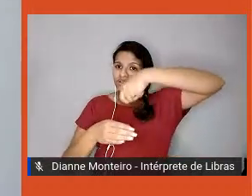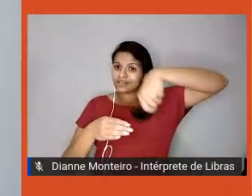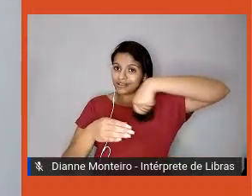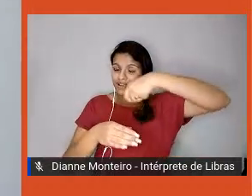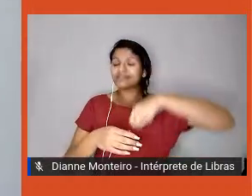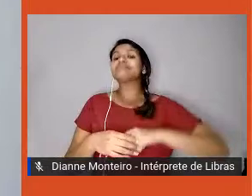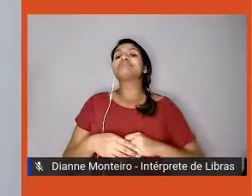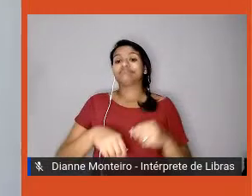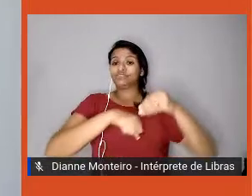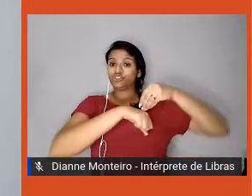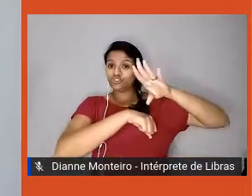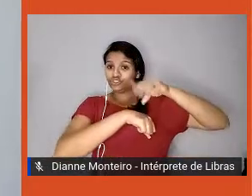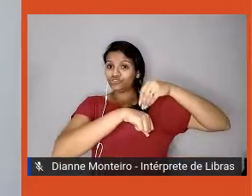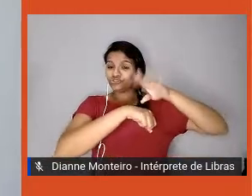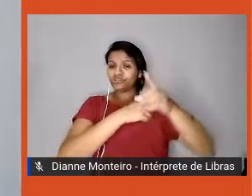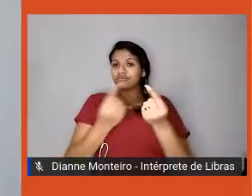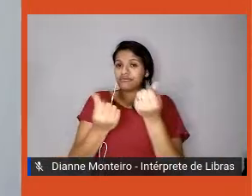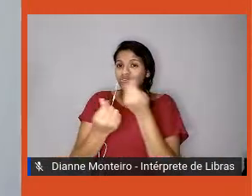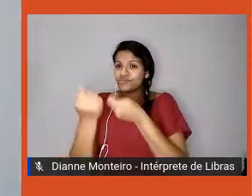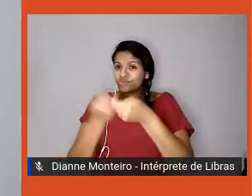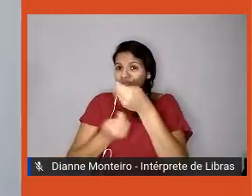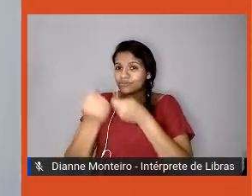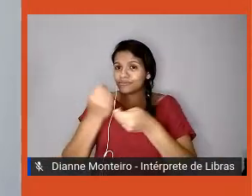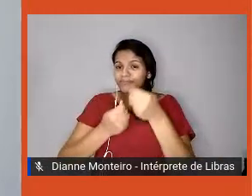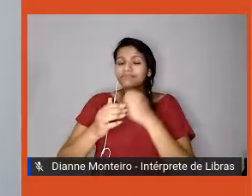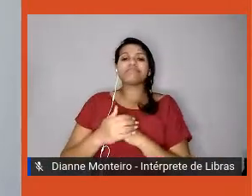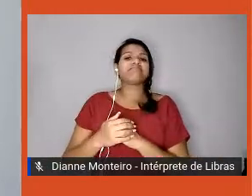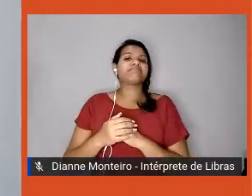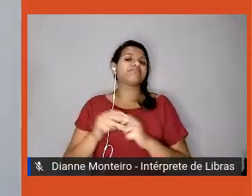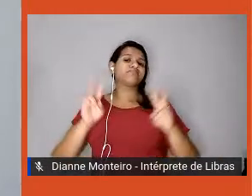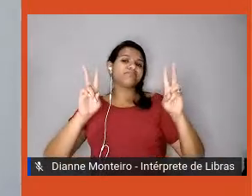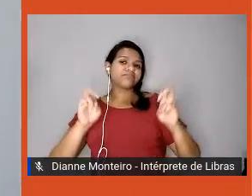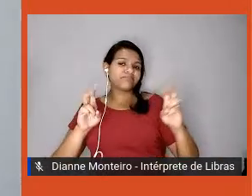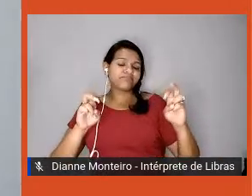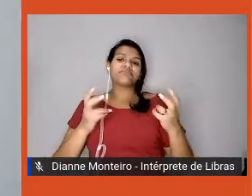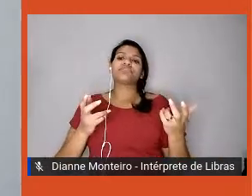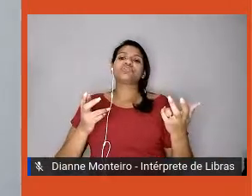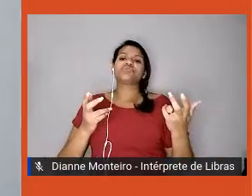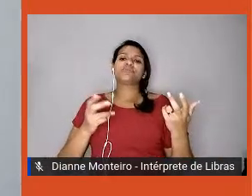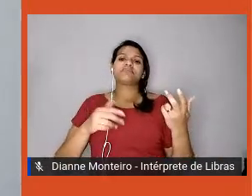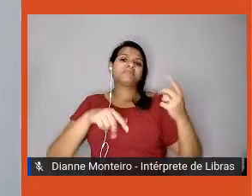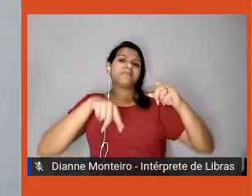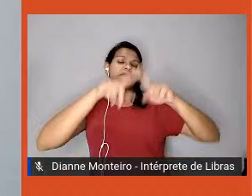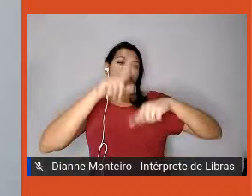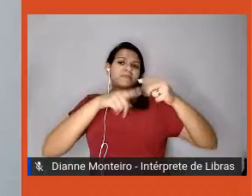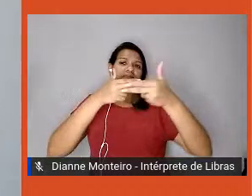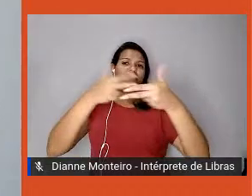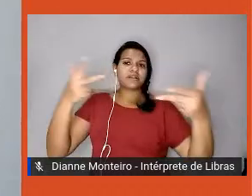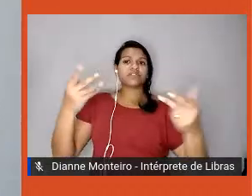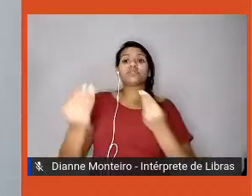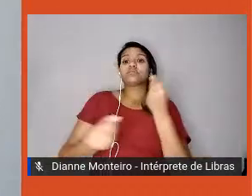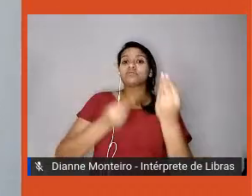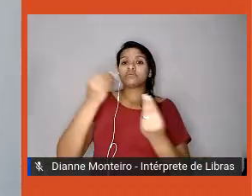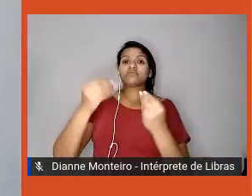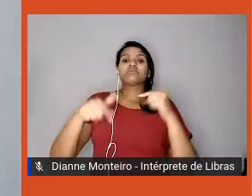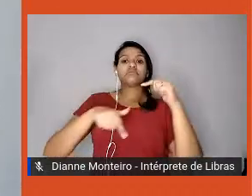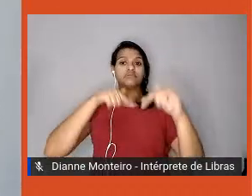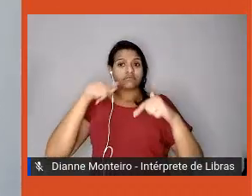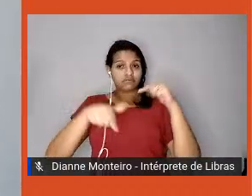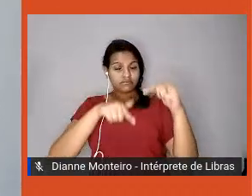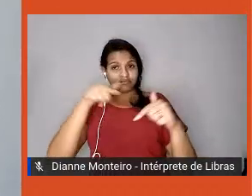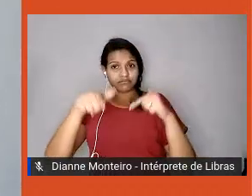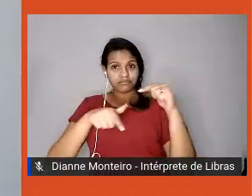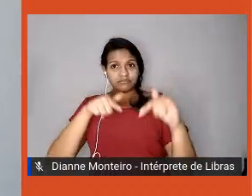sobre mobiliário, posturas no trabalho, material adequado, como o Cláudio também comentou, no início da